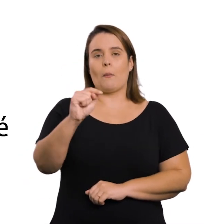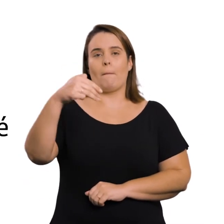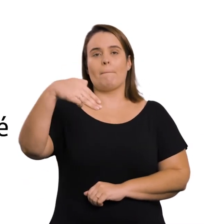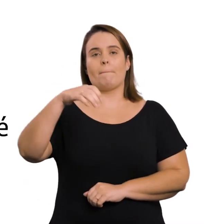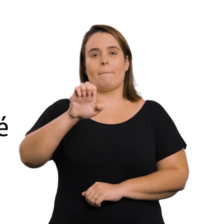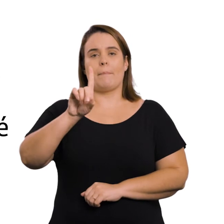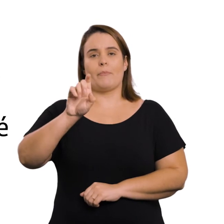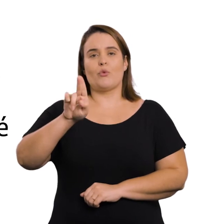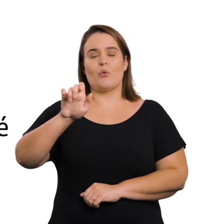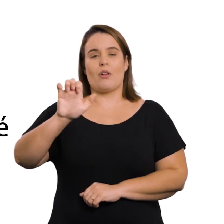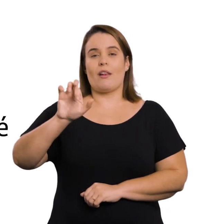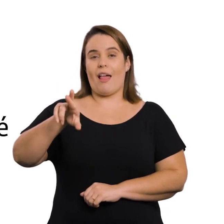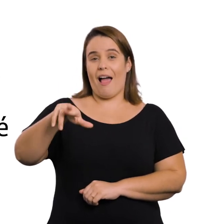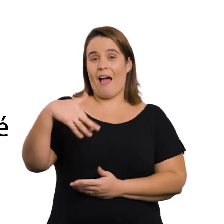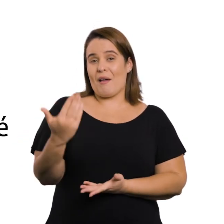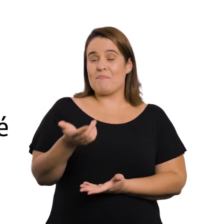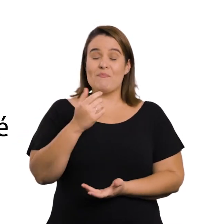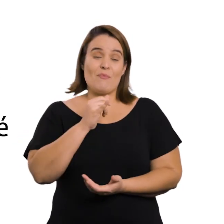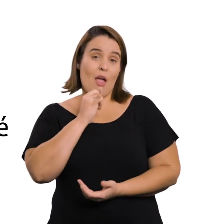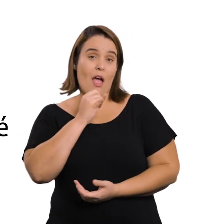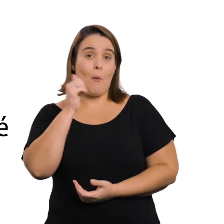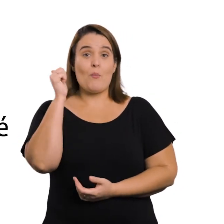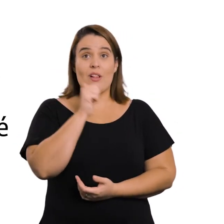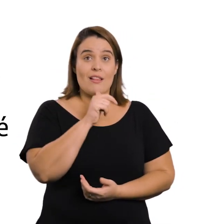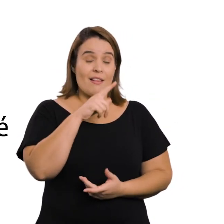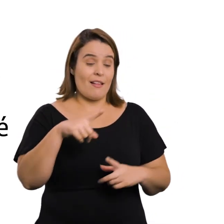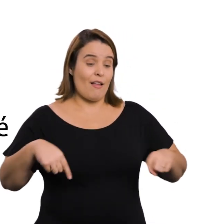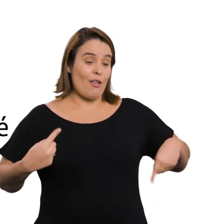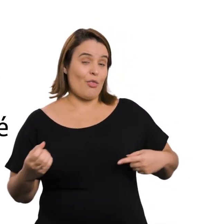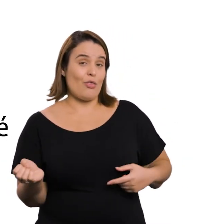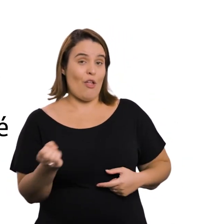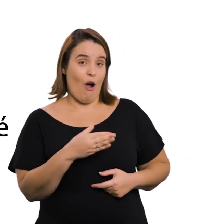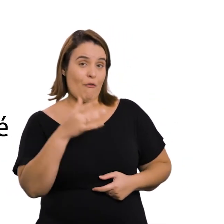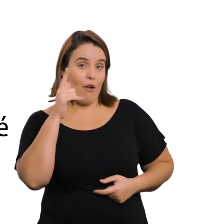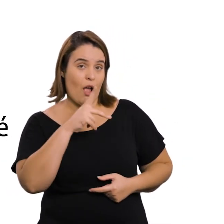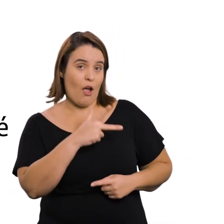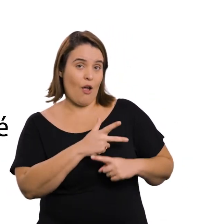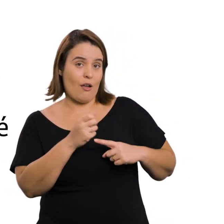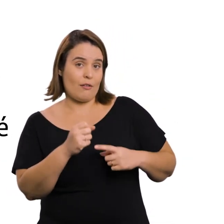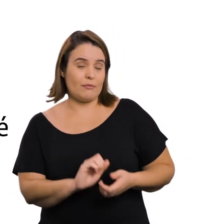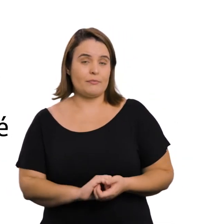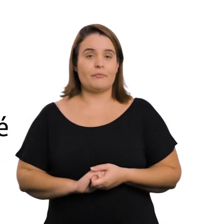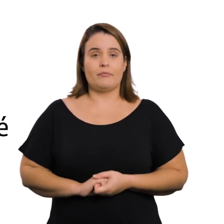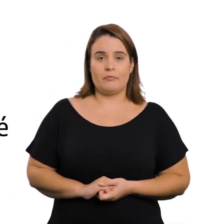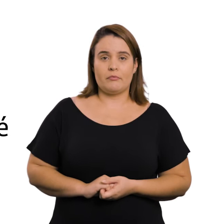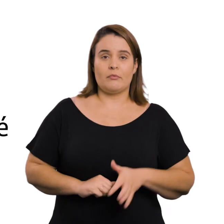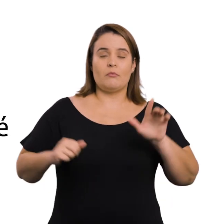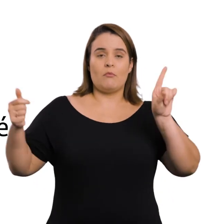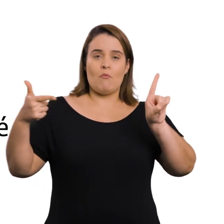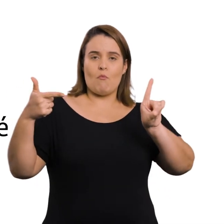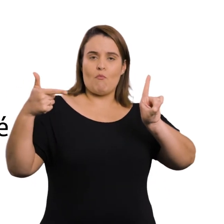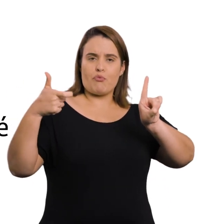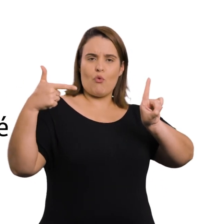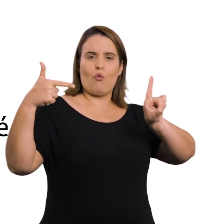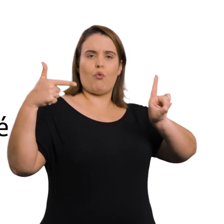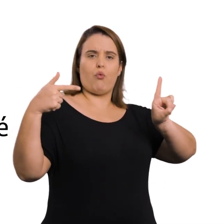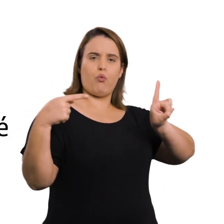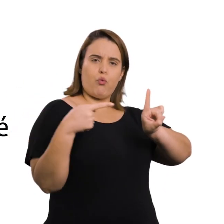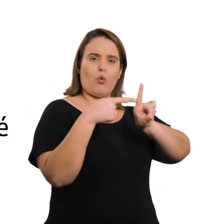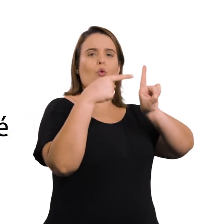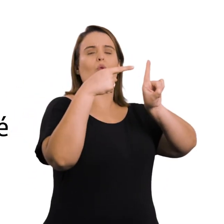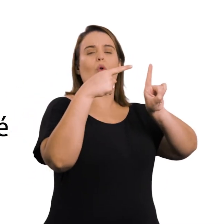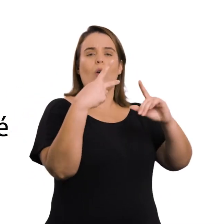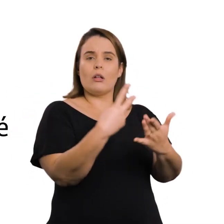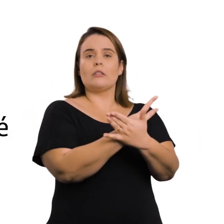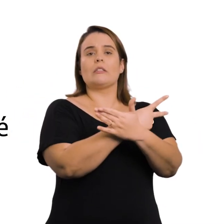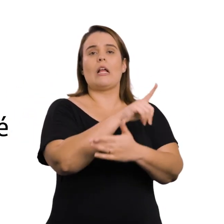lesão medular desde os 18 anos Ganhou uma nova cadeira de rodas em seu aniversário de 23 O disparo